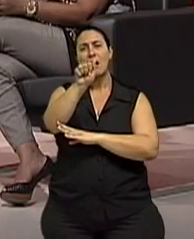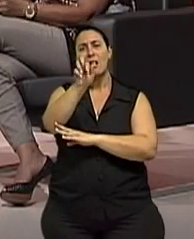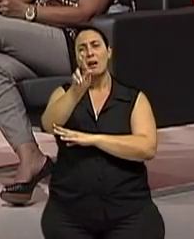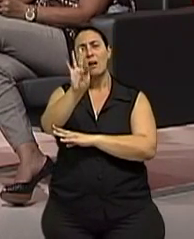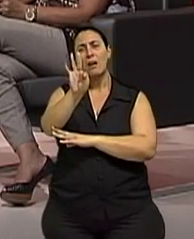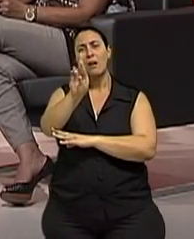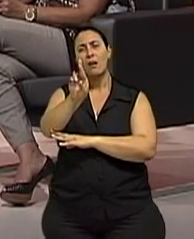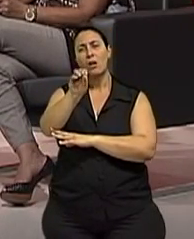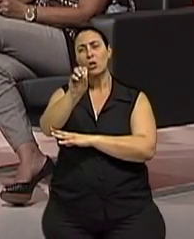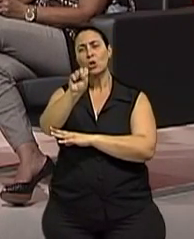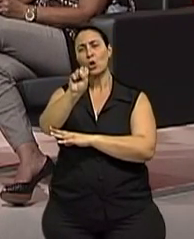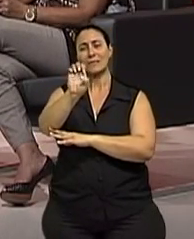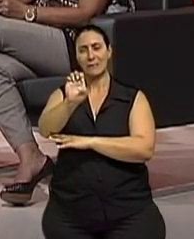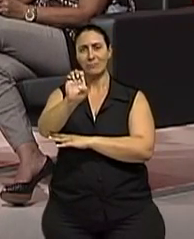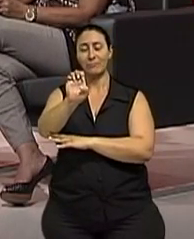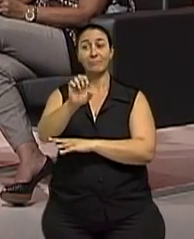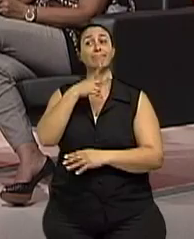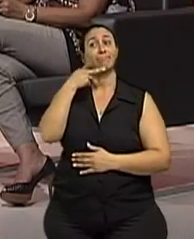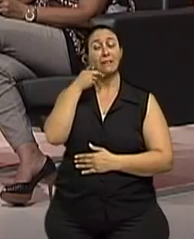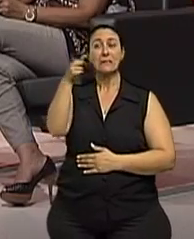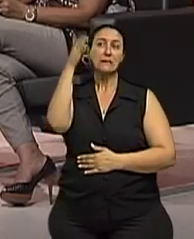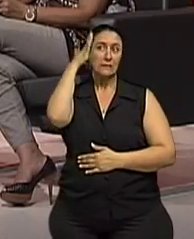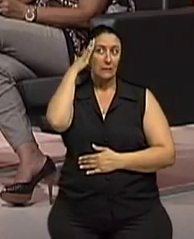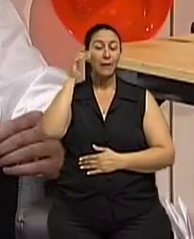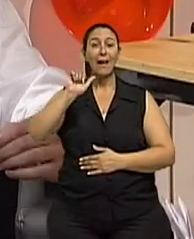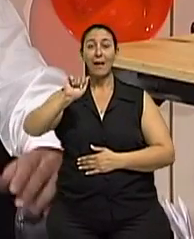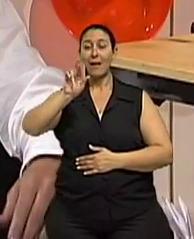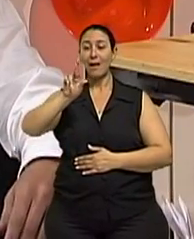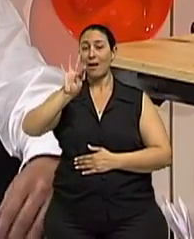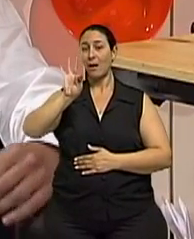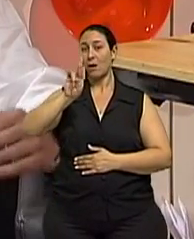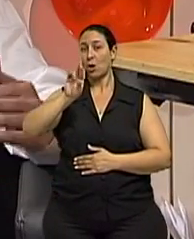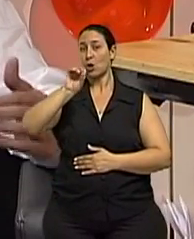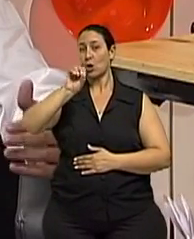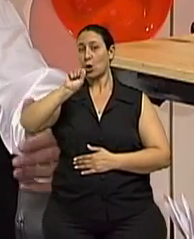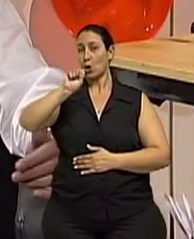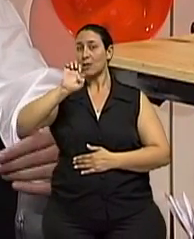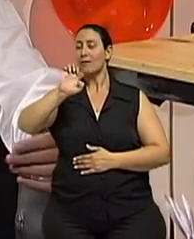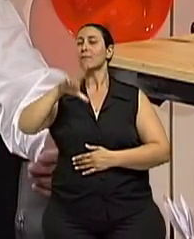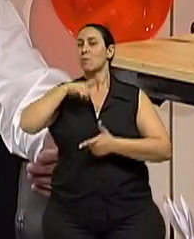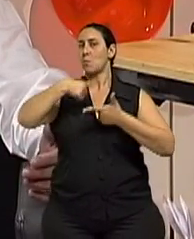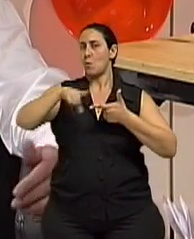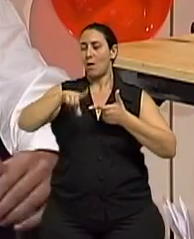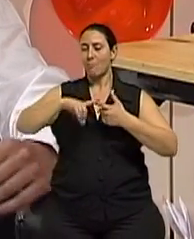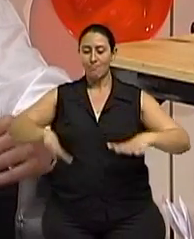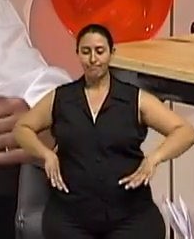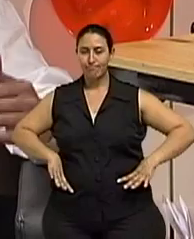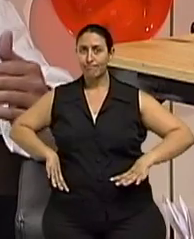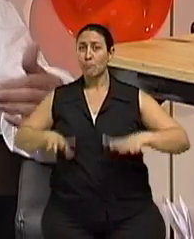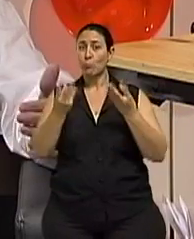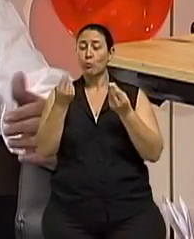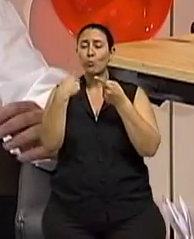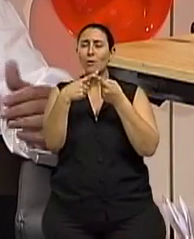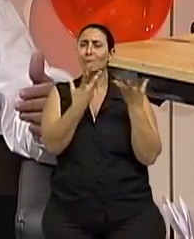A artrose do quadril é um problema muito frequente hoje em dia, à medida que a população está envelhecendo. E